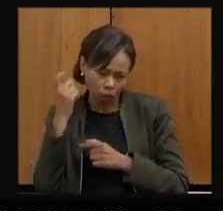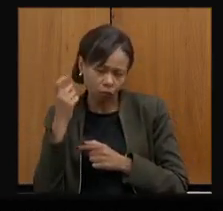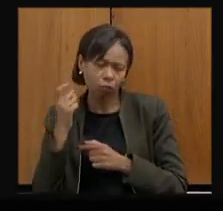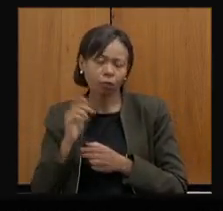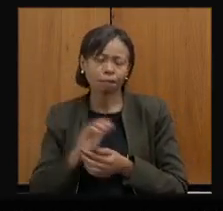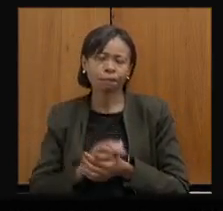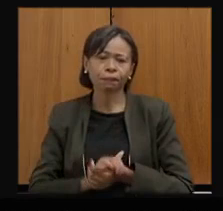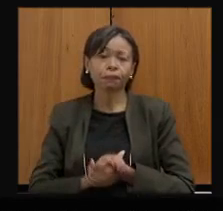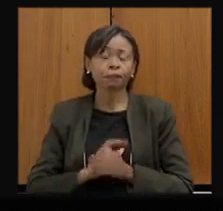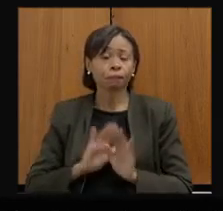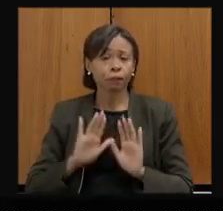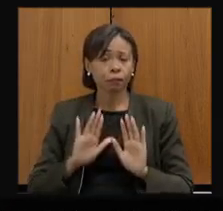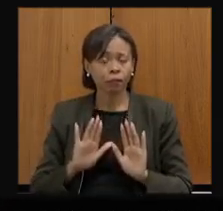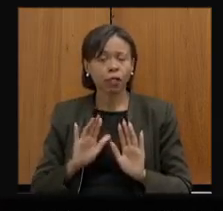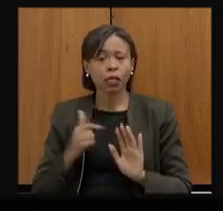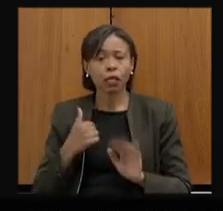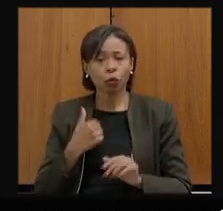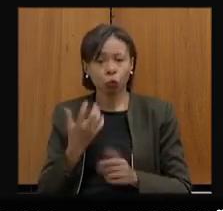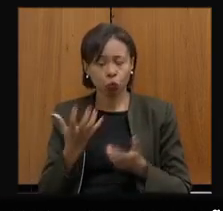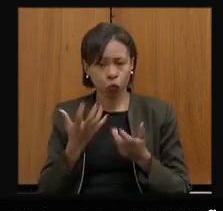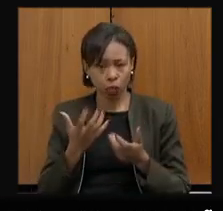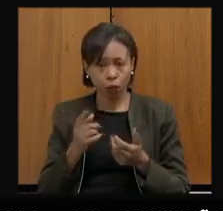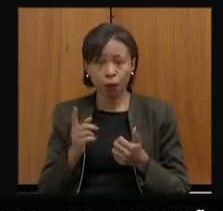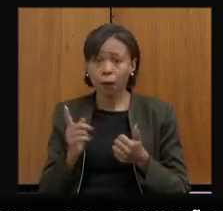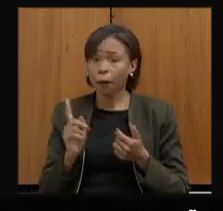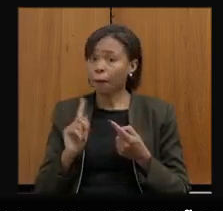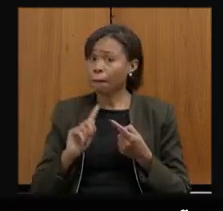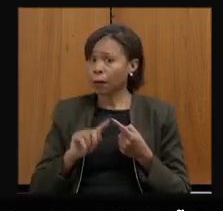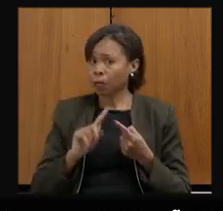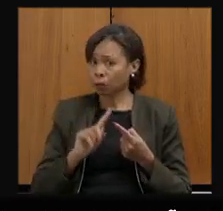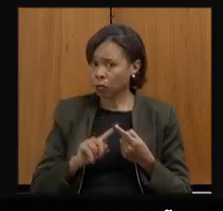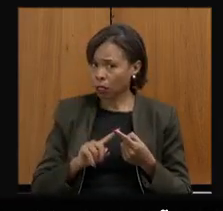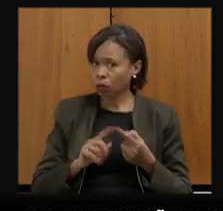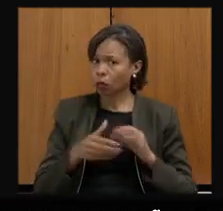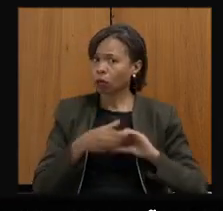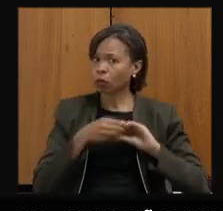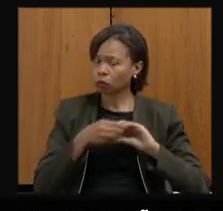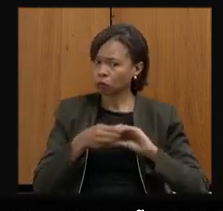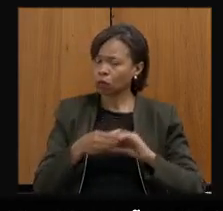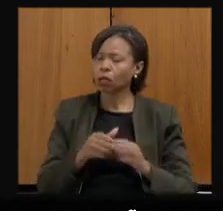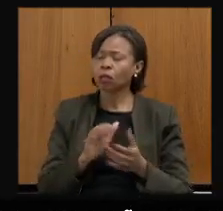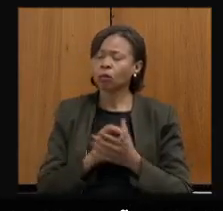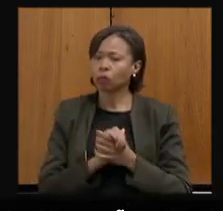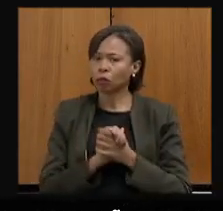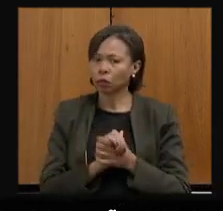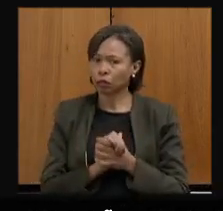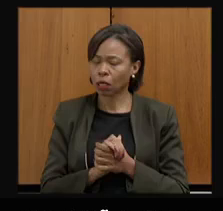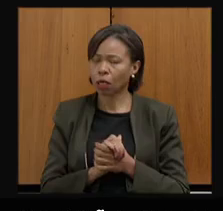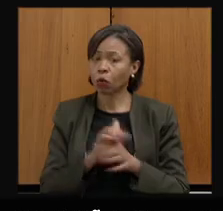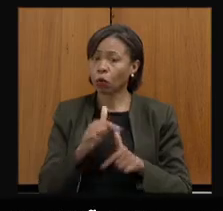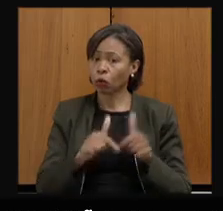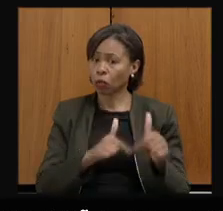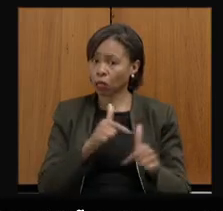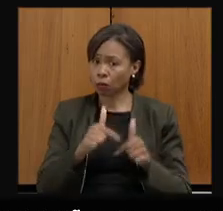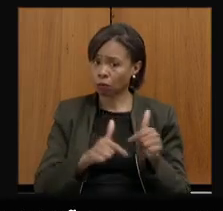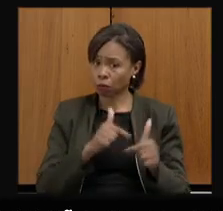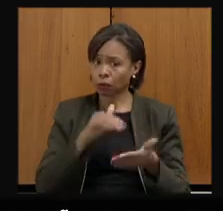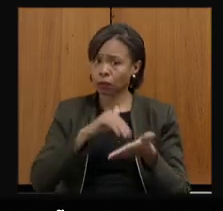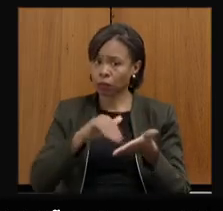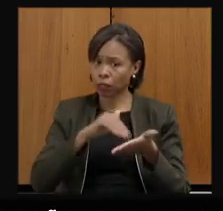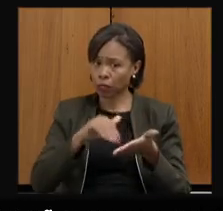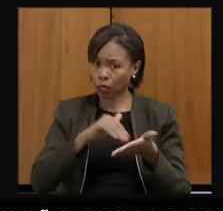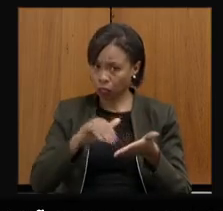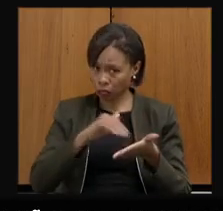Mas eu queria, minha cara Beatriz, primeiro, eu quero cumprimentar o trabalho que a Secretaria de Estado de